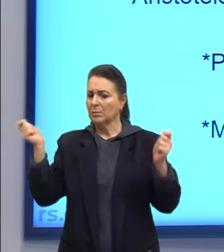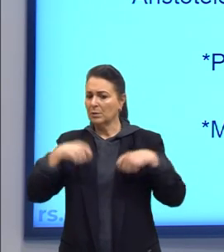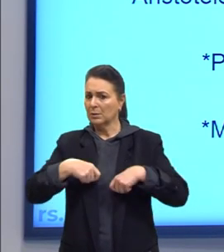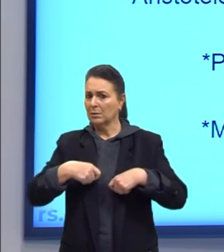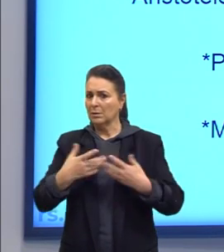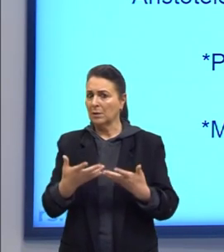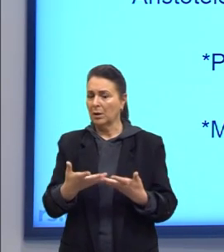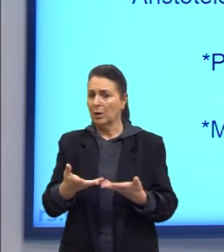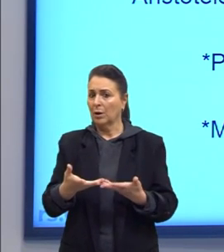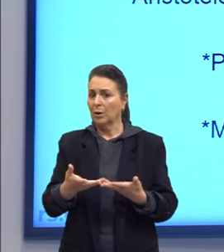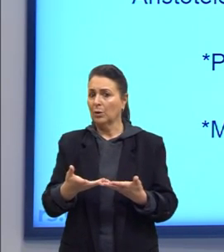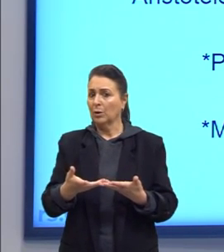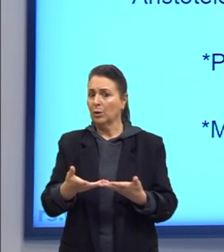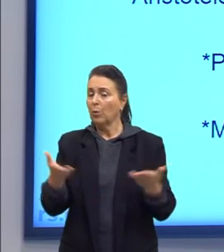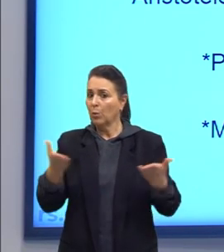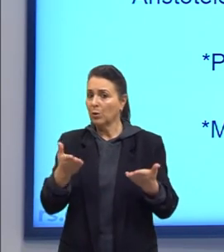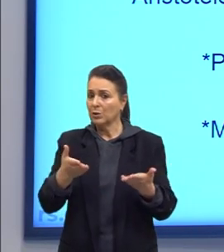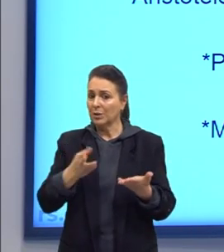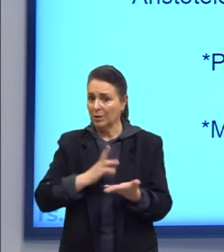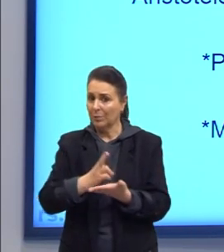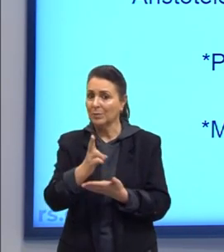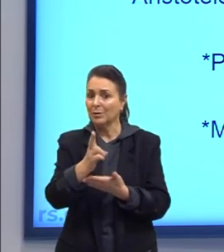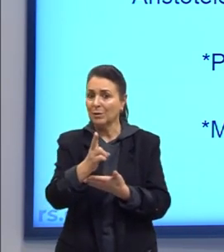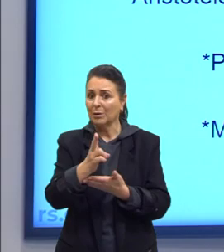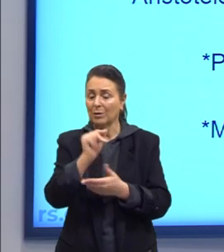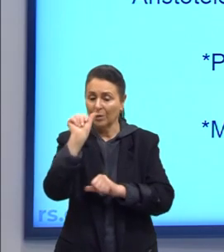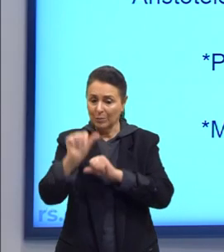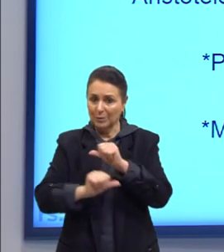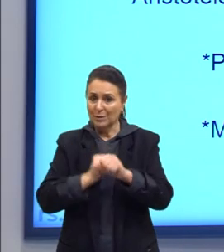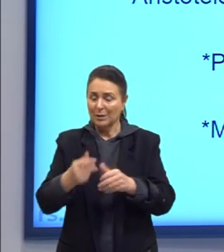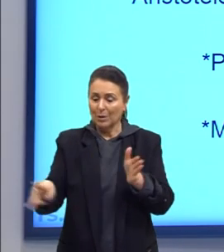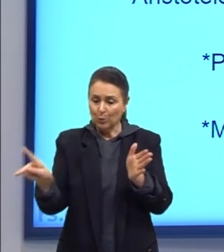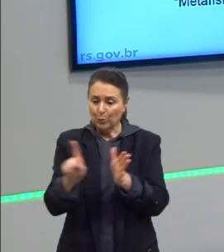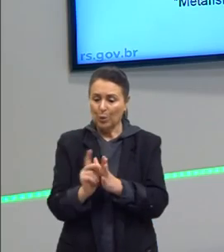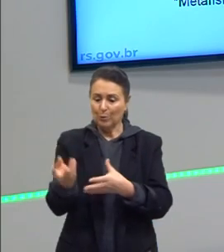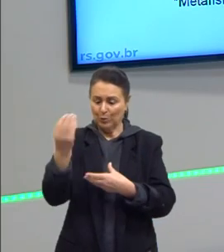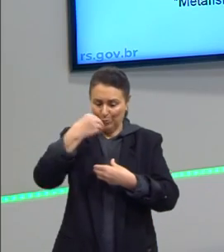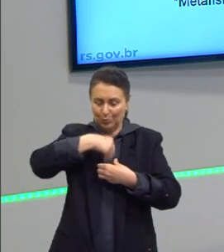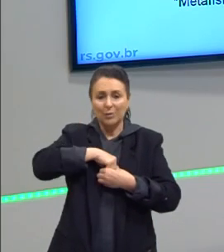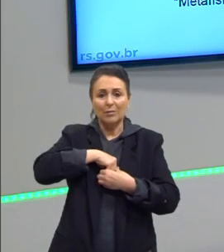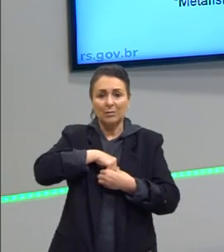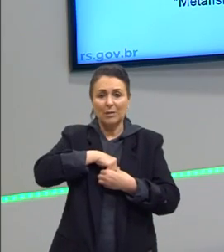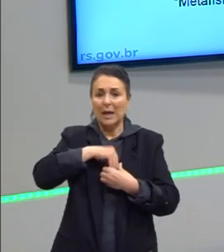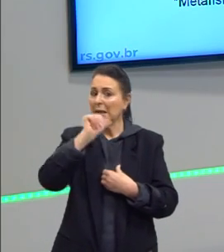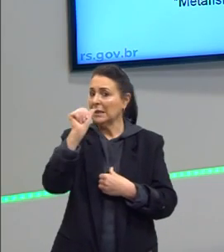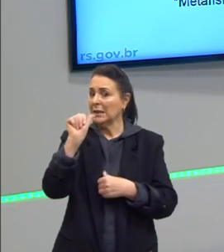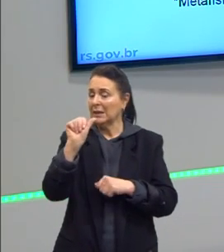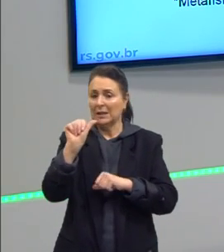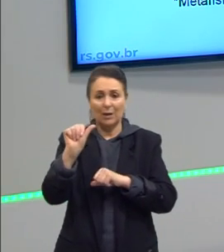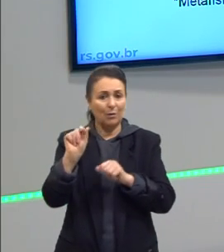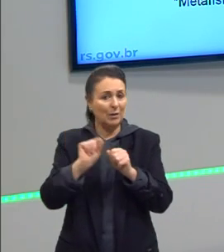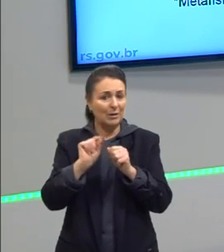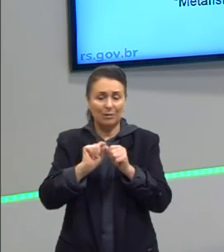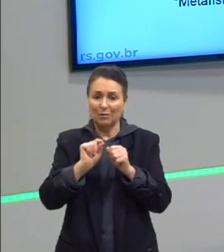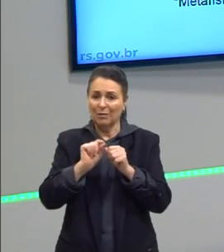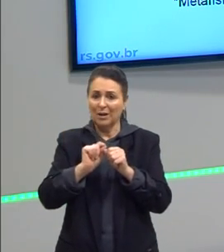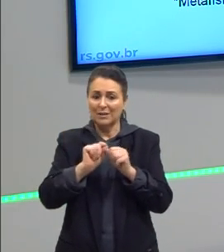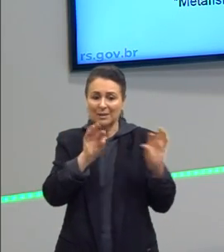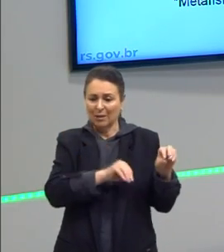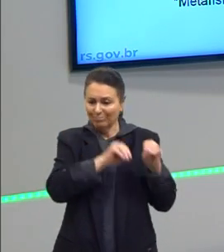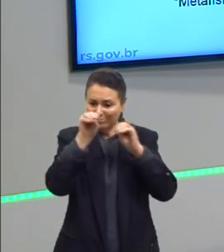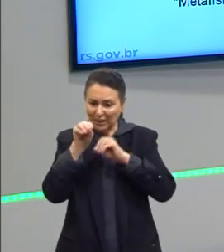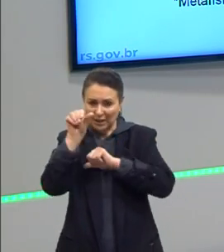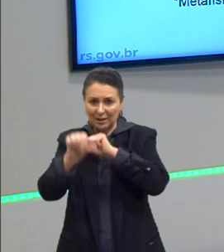a mudança está no próprio ser. Por isso a questão do ato e da potência. Então ele não faz essa passagem, entendeu, turma? Quero que fique bem claro isso.